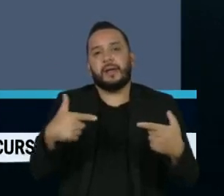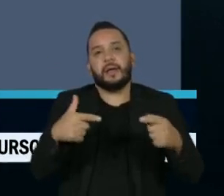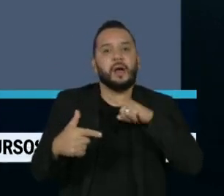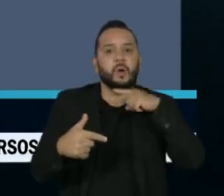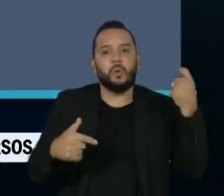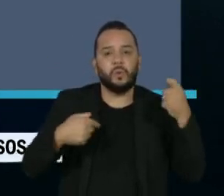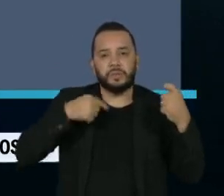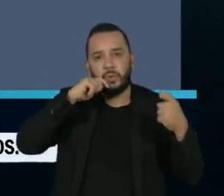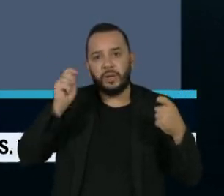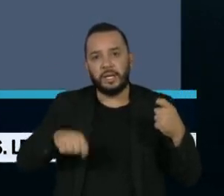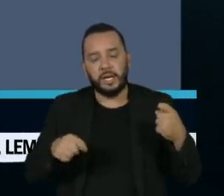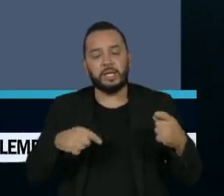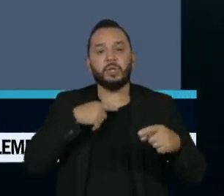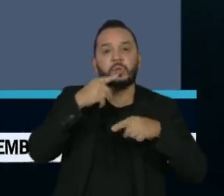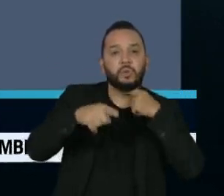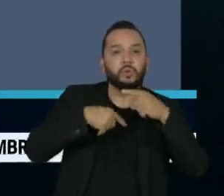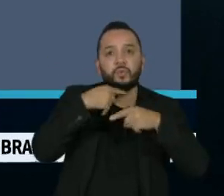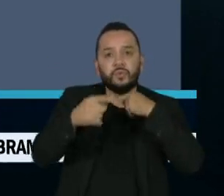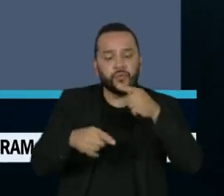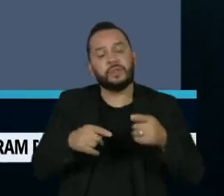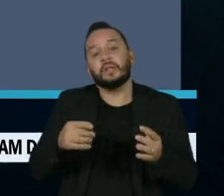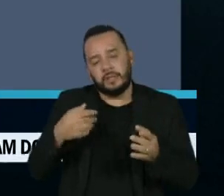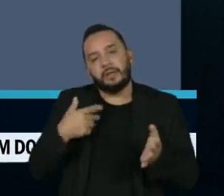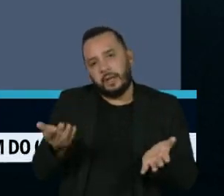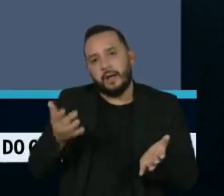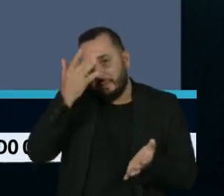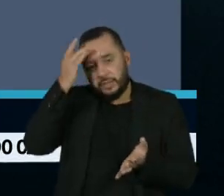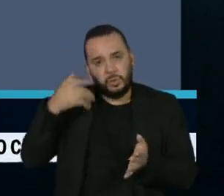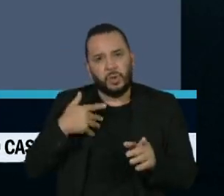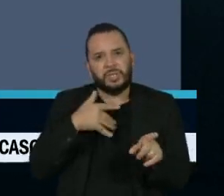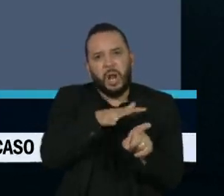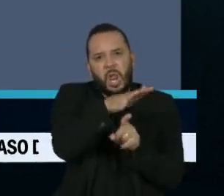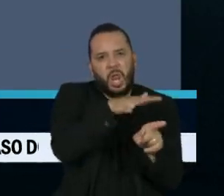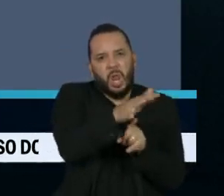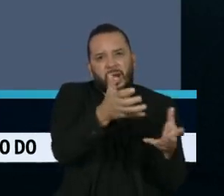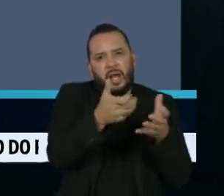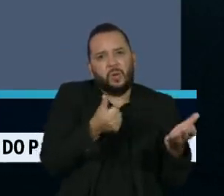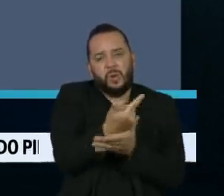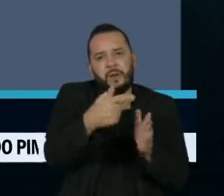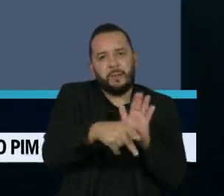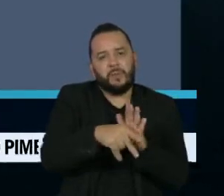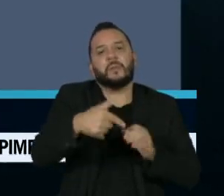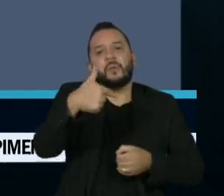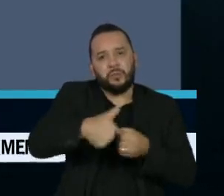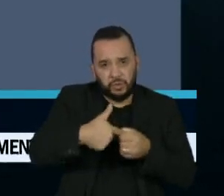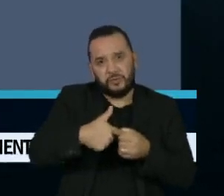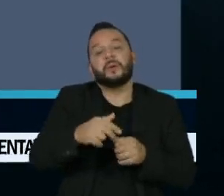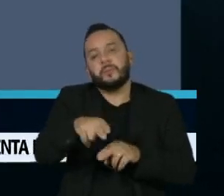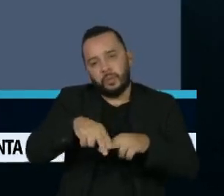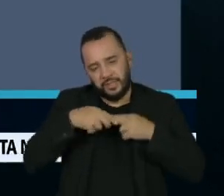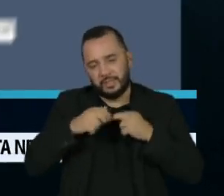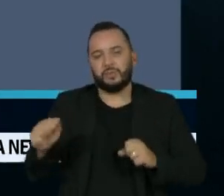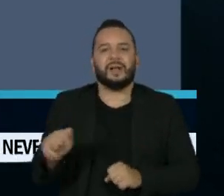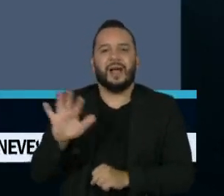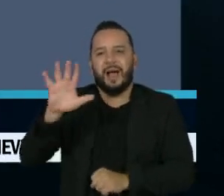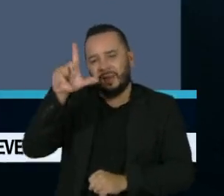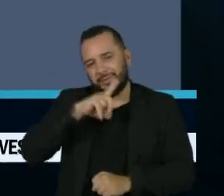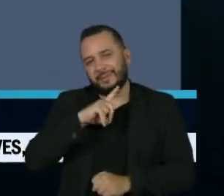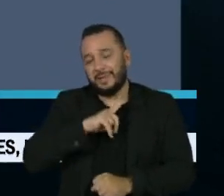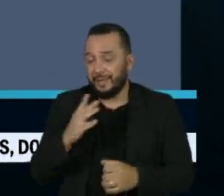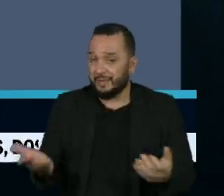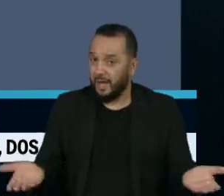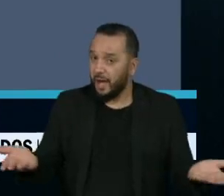Ucrânia provocou aumento na demanda por combustíveis e que isso impactou na oferta do produto. Por isso, é